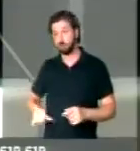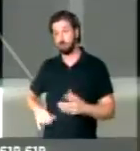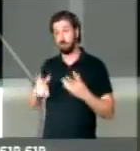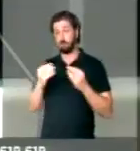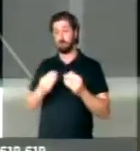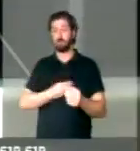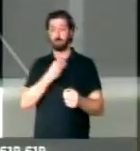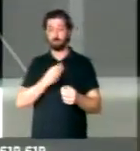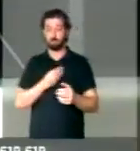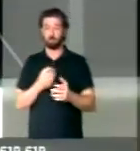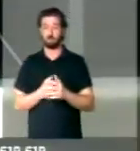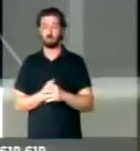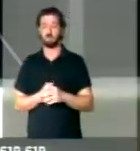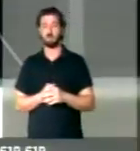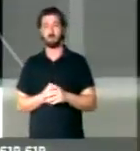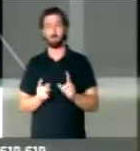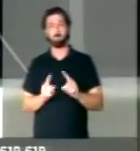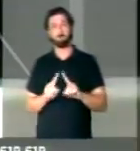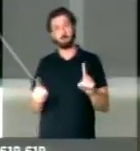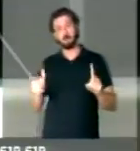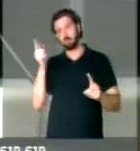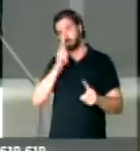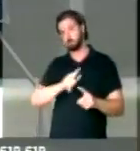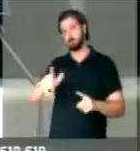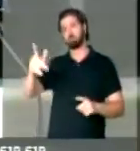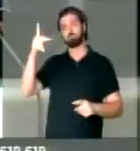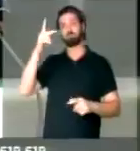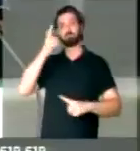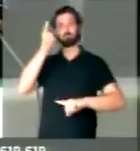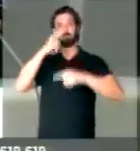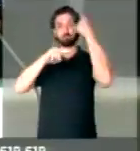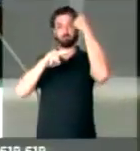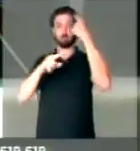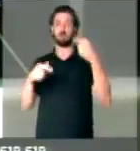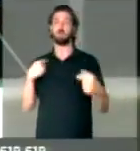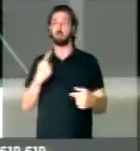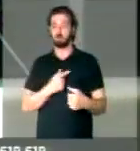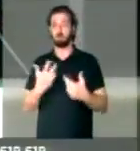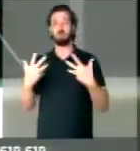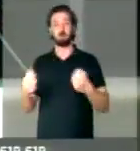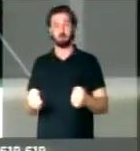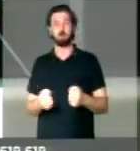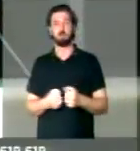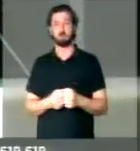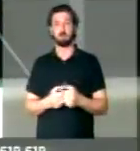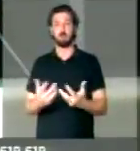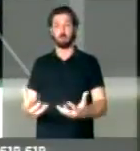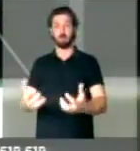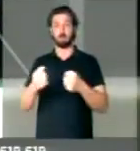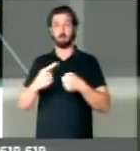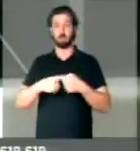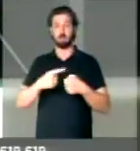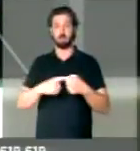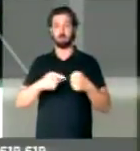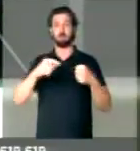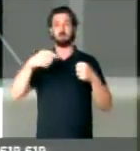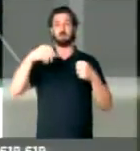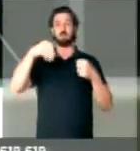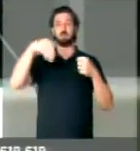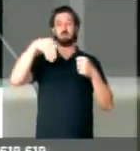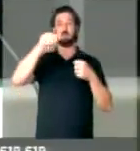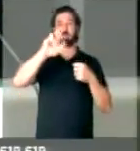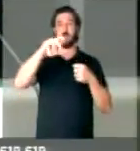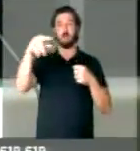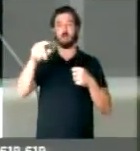no início da sua vida, mas que conseguiu vencer. e nós vamos atender as cidades, lá com o Marcão, nosso